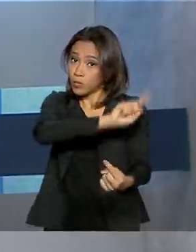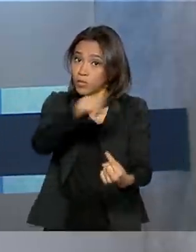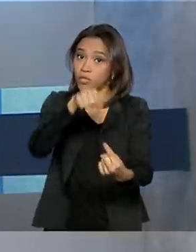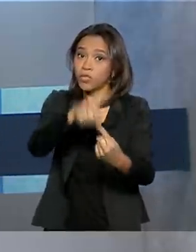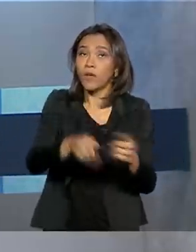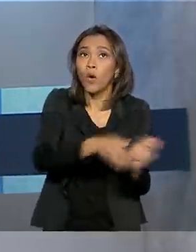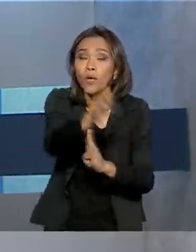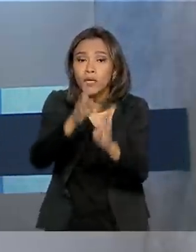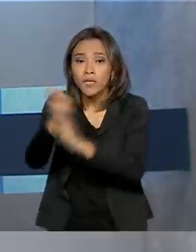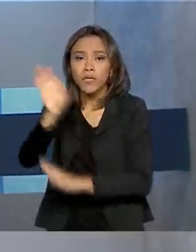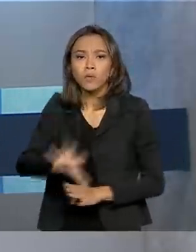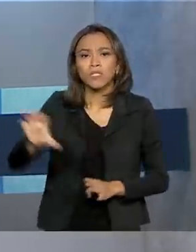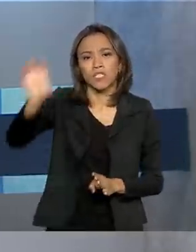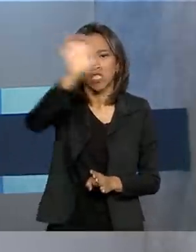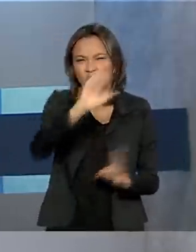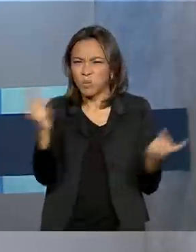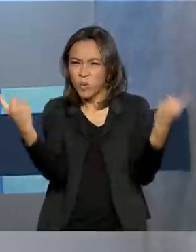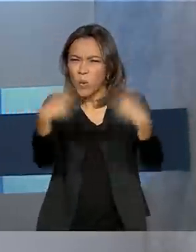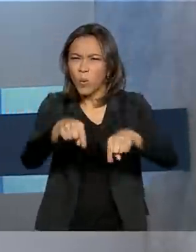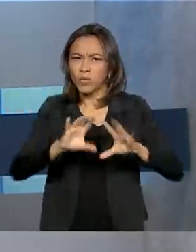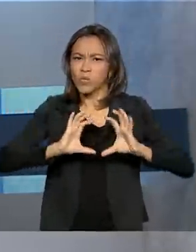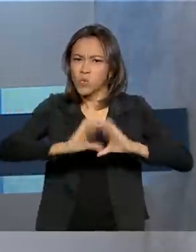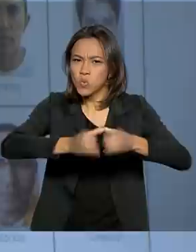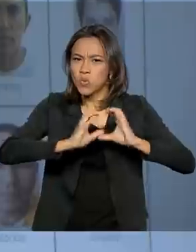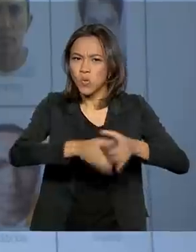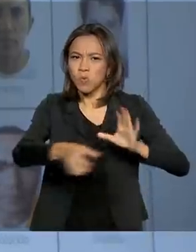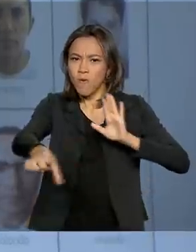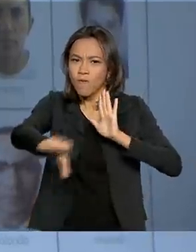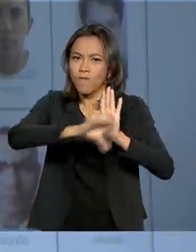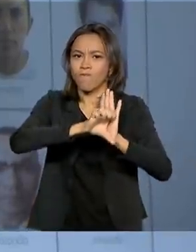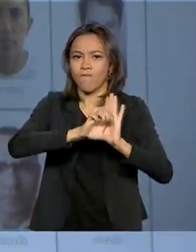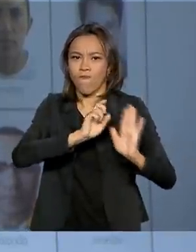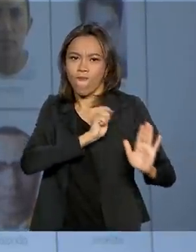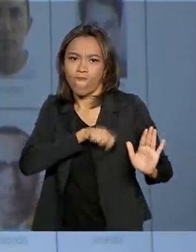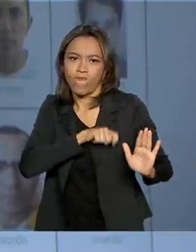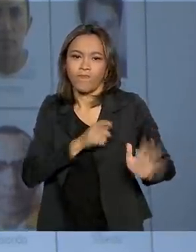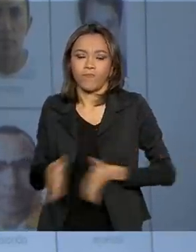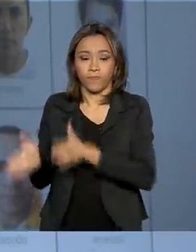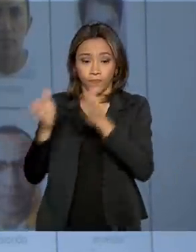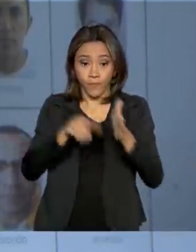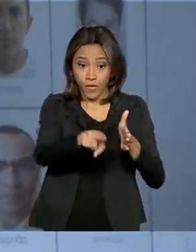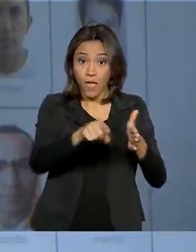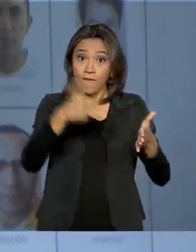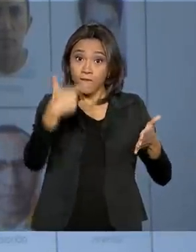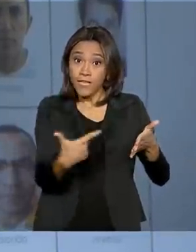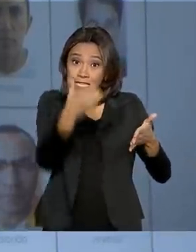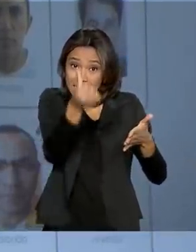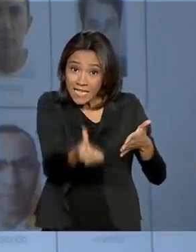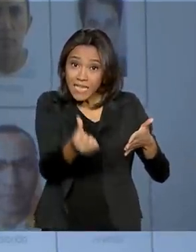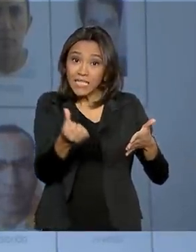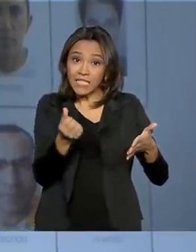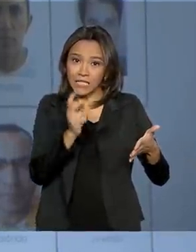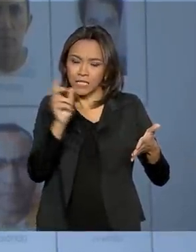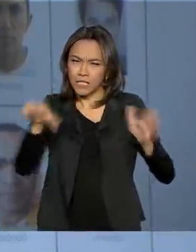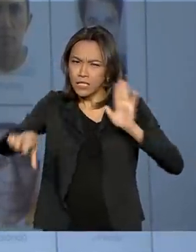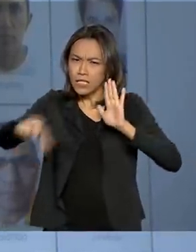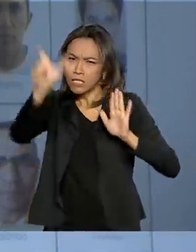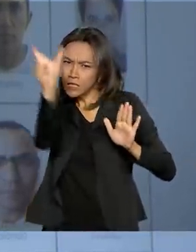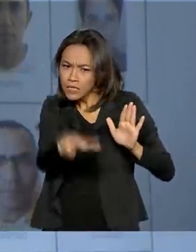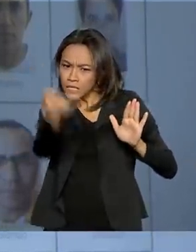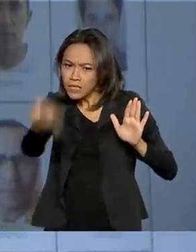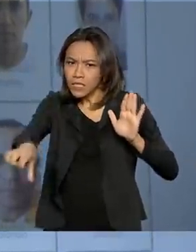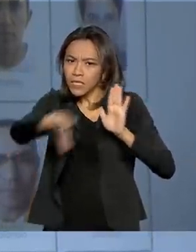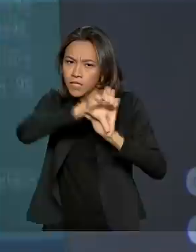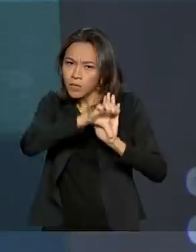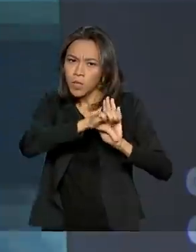estados no combate ao crime organizado. A lista traz informações dos 26 criminosos mais procurados pela